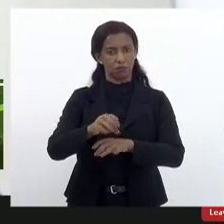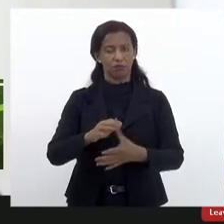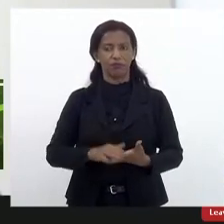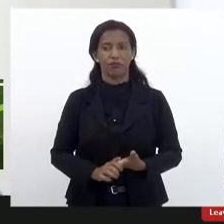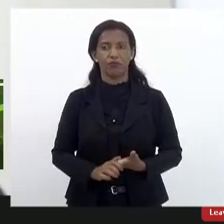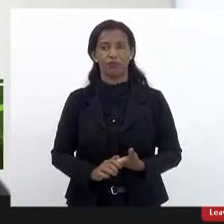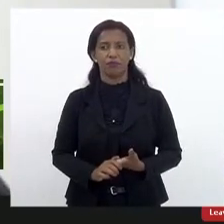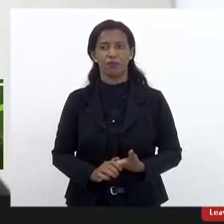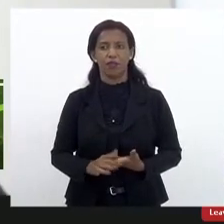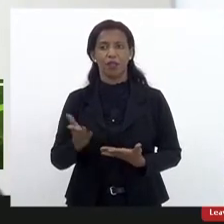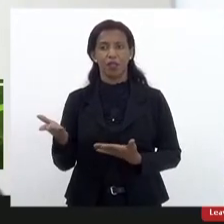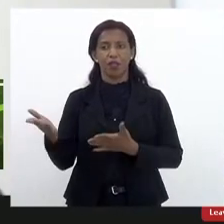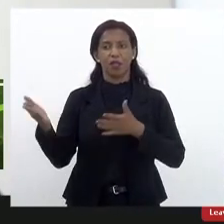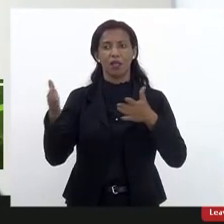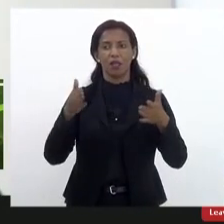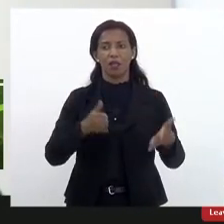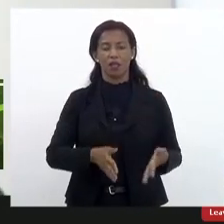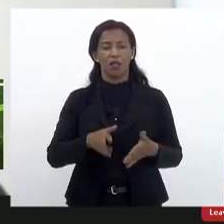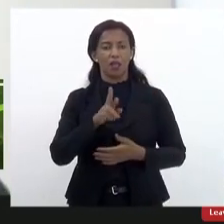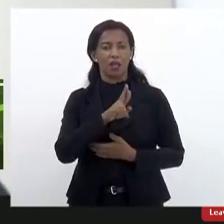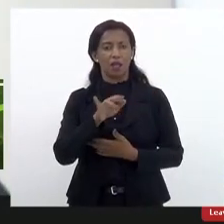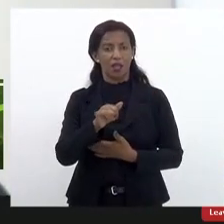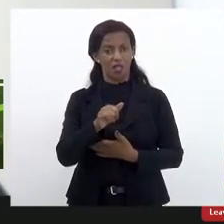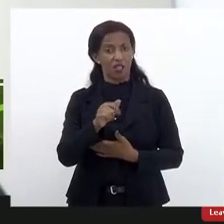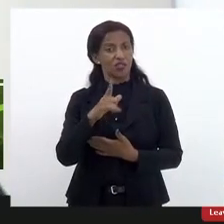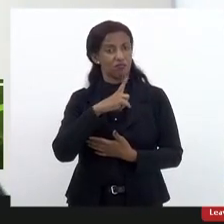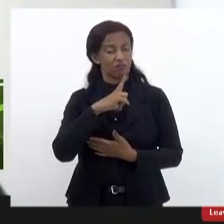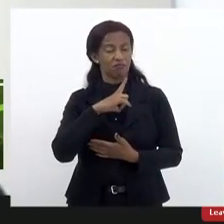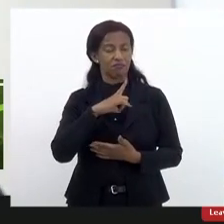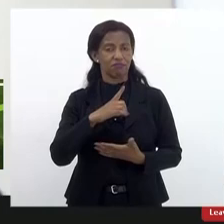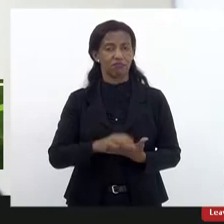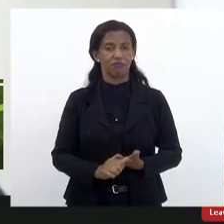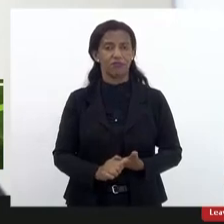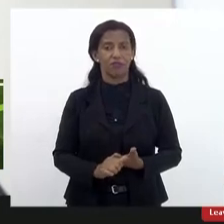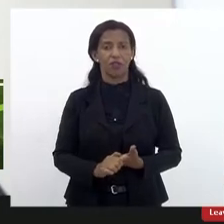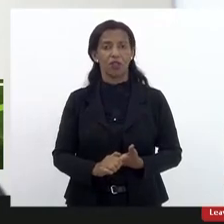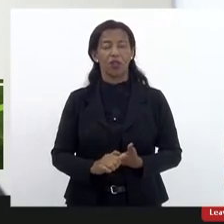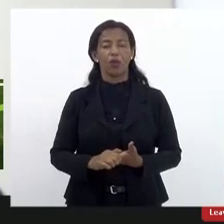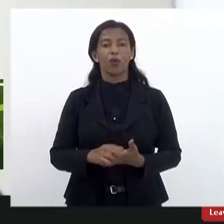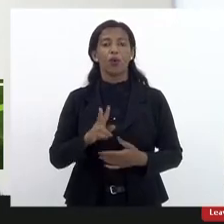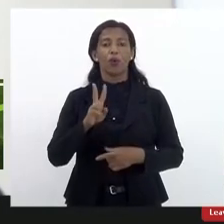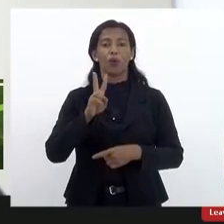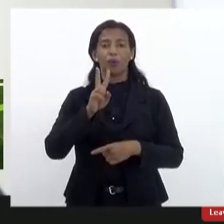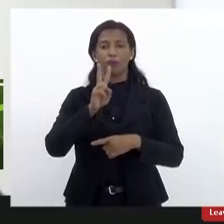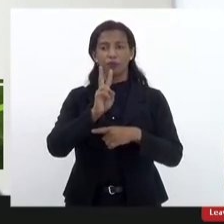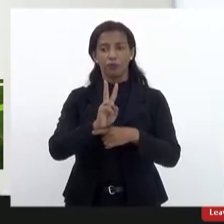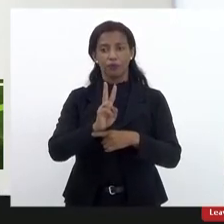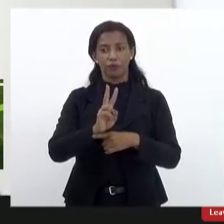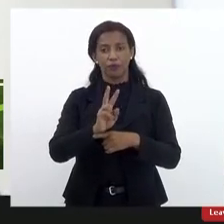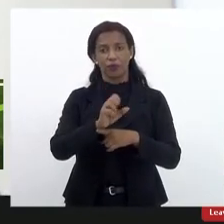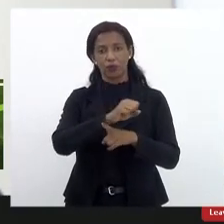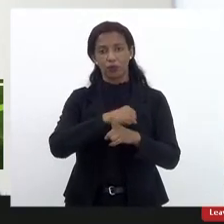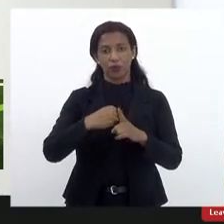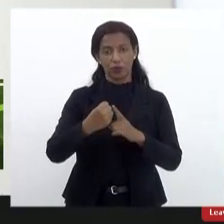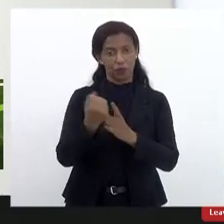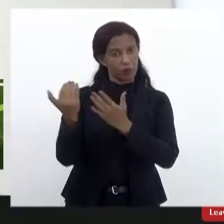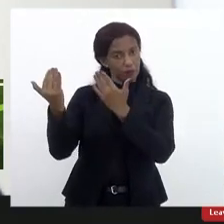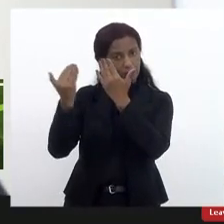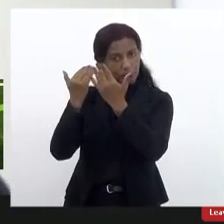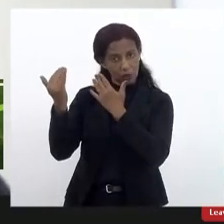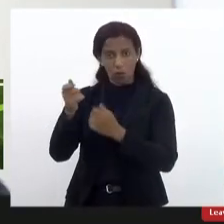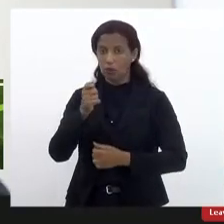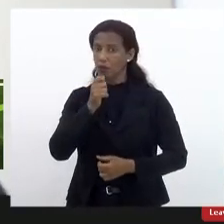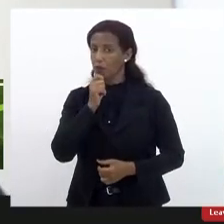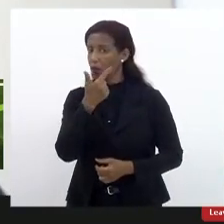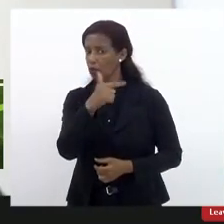que chegaram a ser feitas foi de que a rede passaria a contar com assistentes sociais e psicólogos. Não foi. Assim como também não